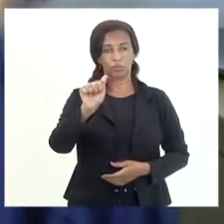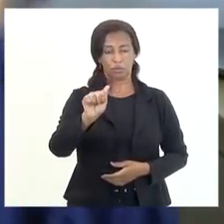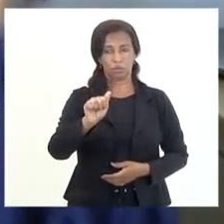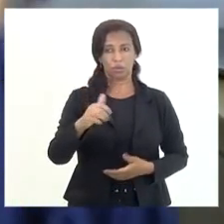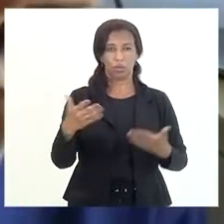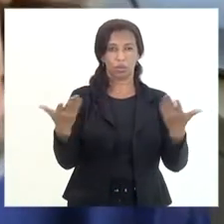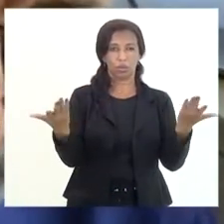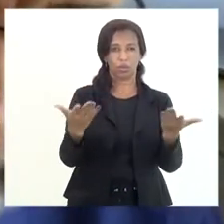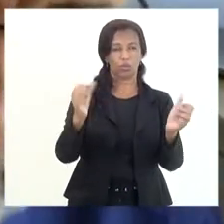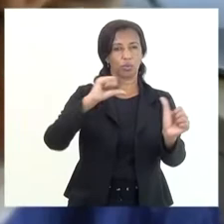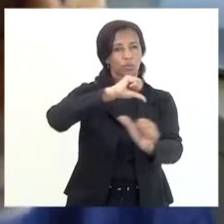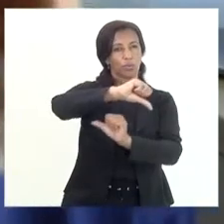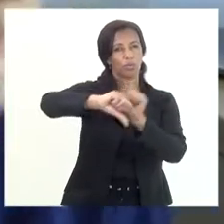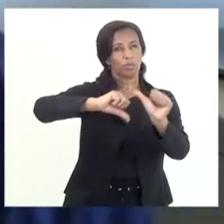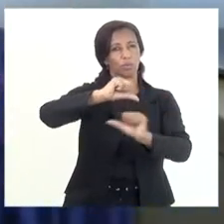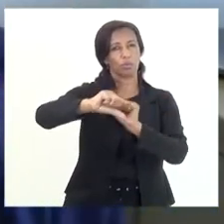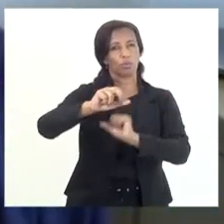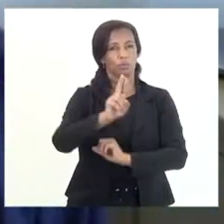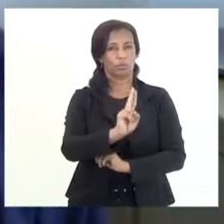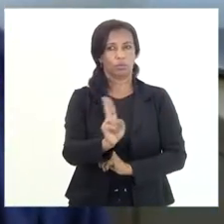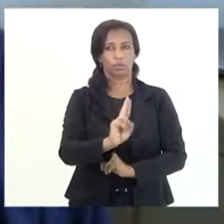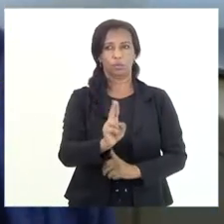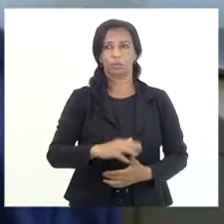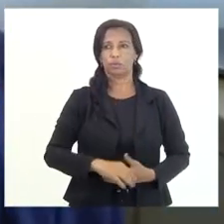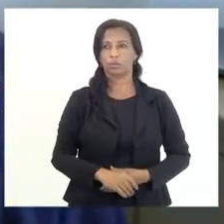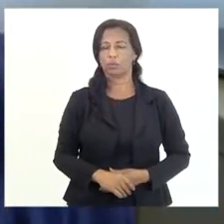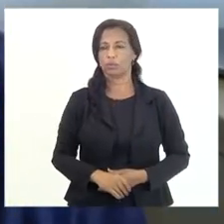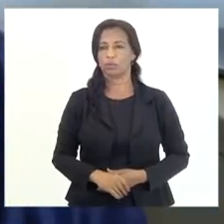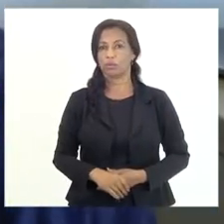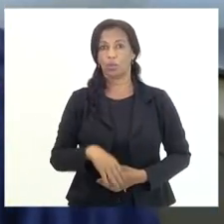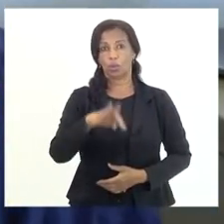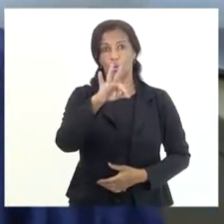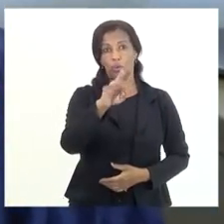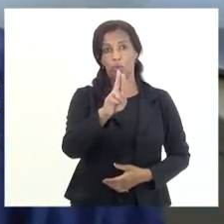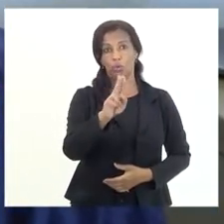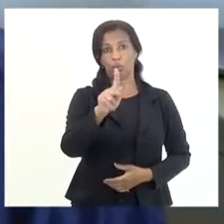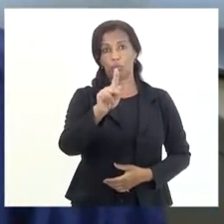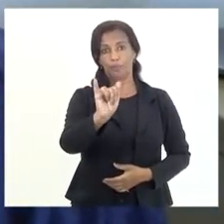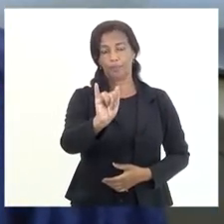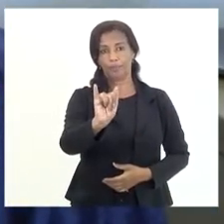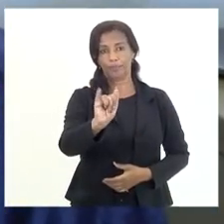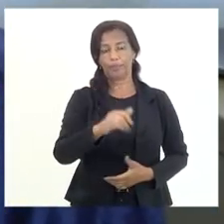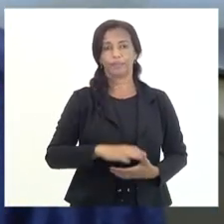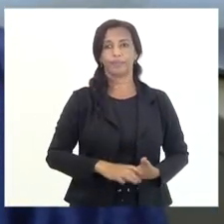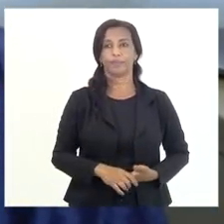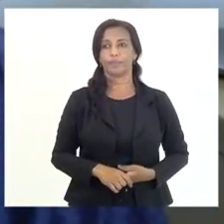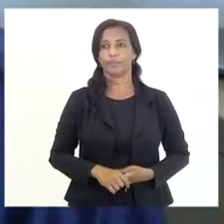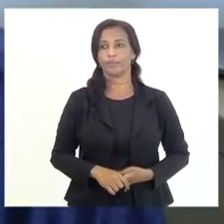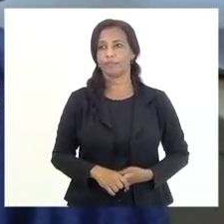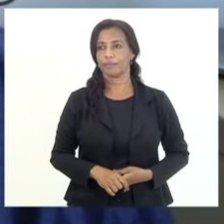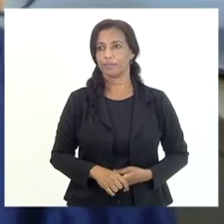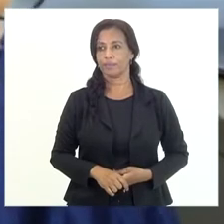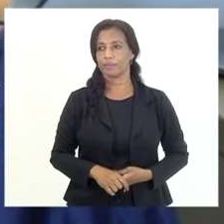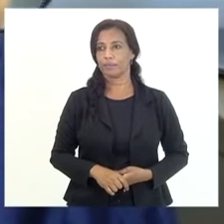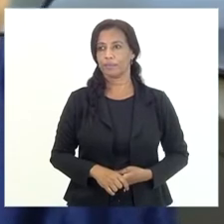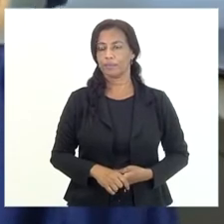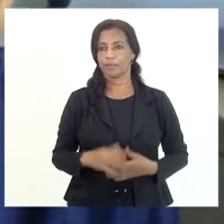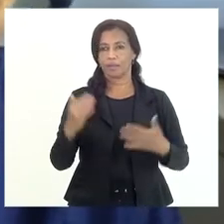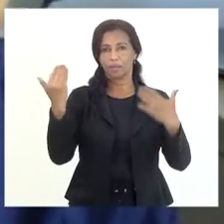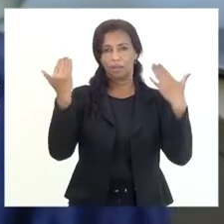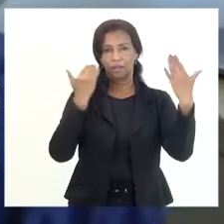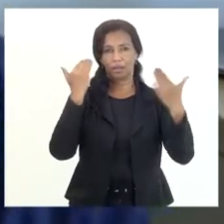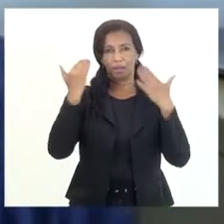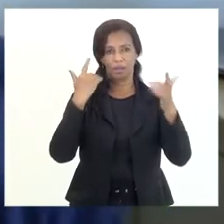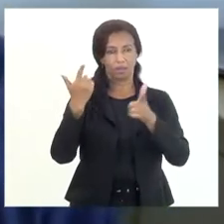já mudou o nome, na CPI. É uma demanda em relação à